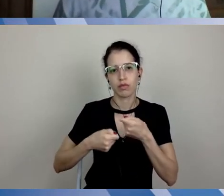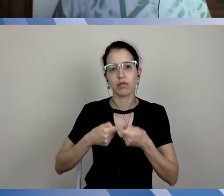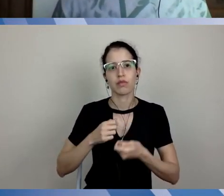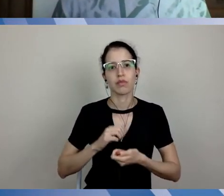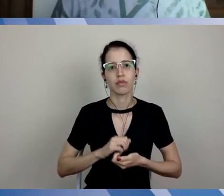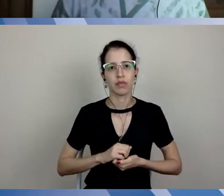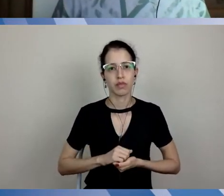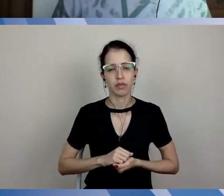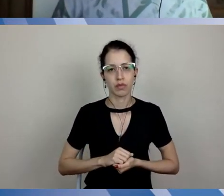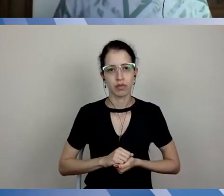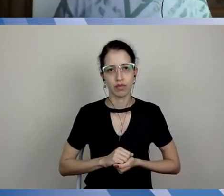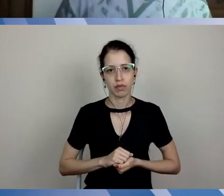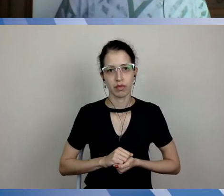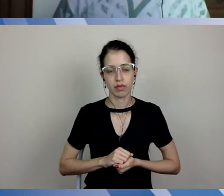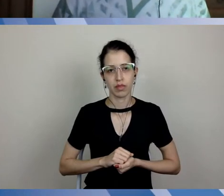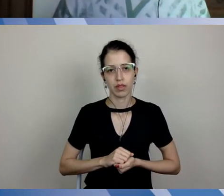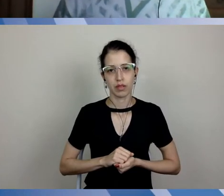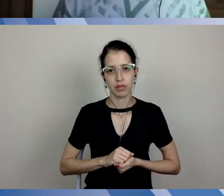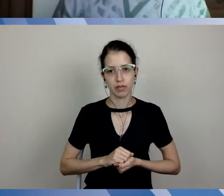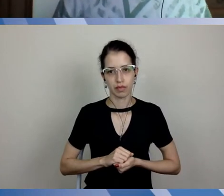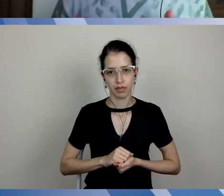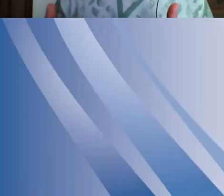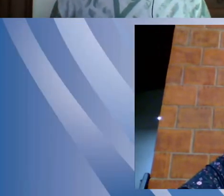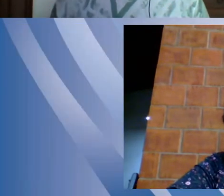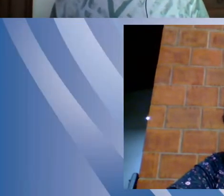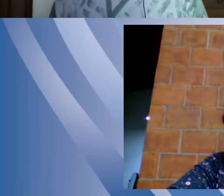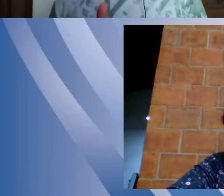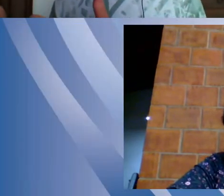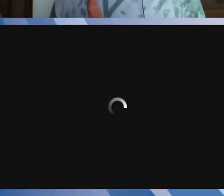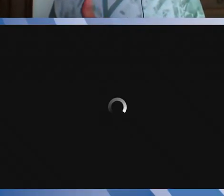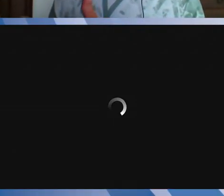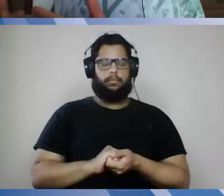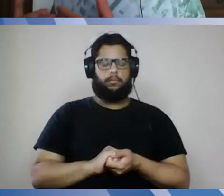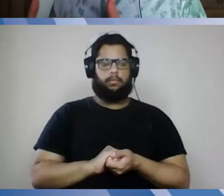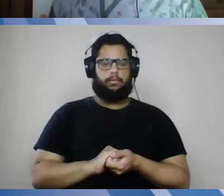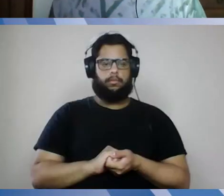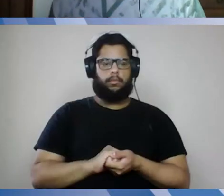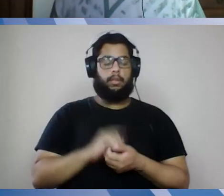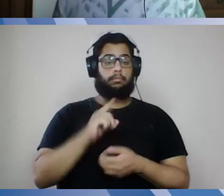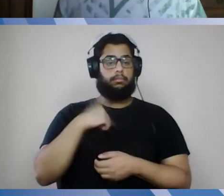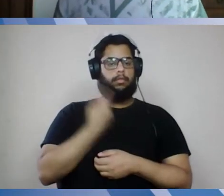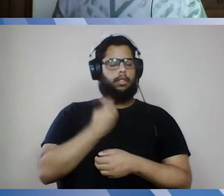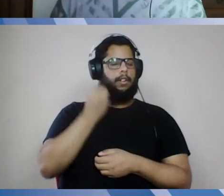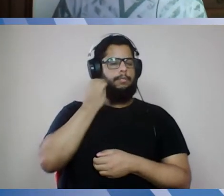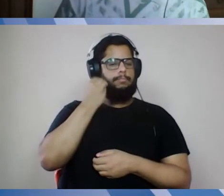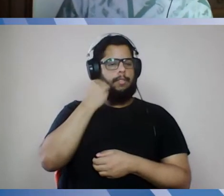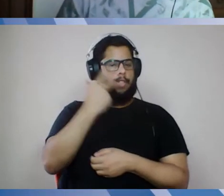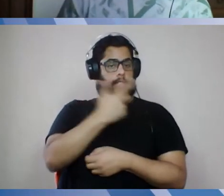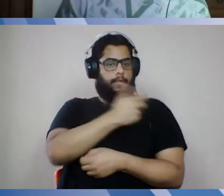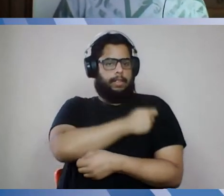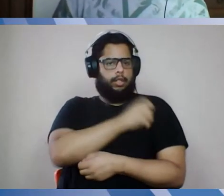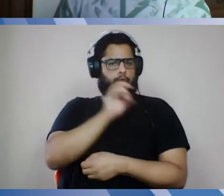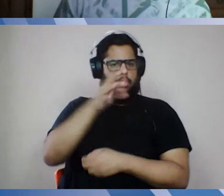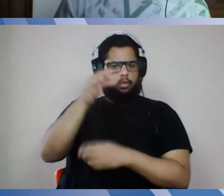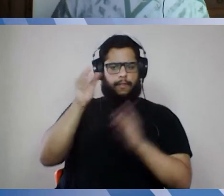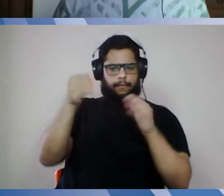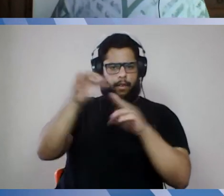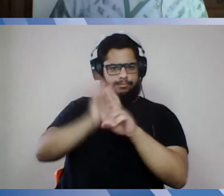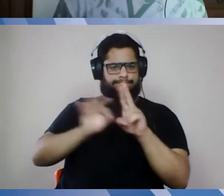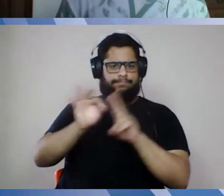que soar, que nós estamos tentando vacina em caráter privilegiado para o Fiscar, não seria ético.